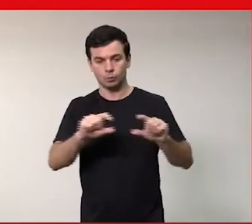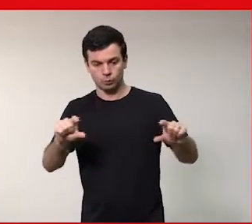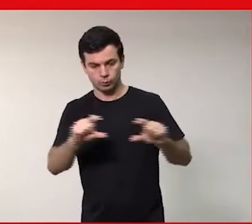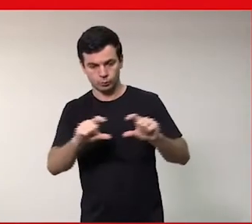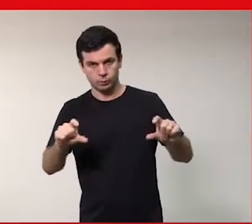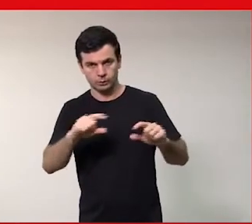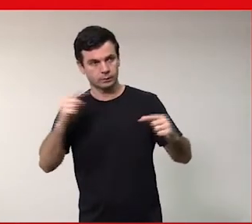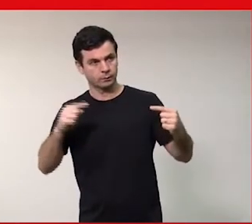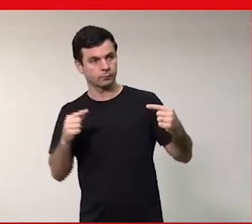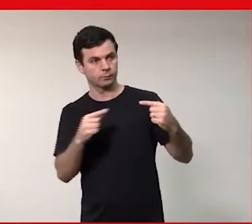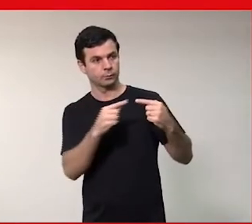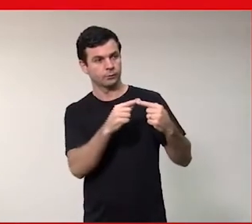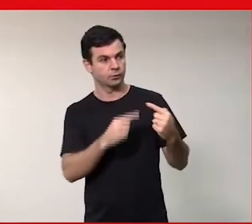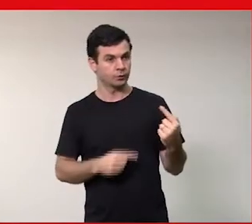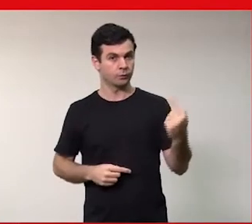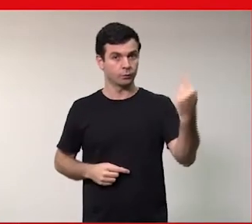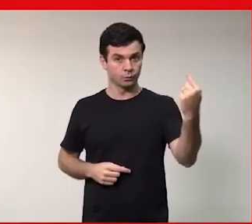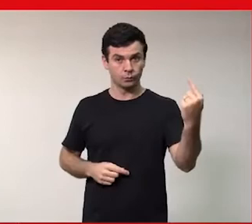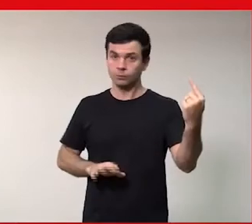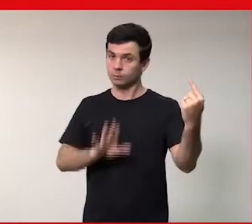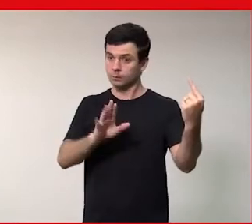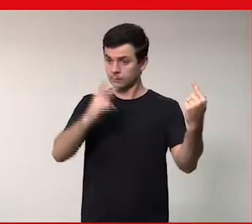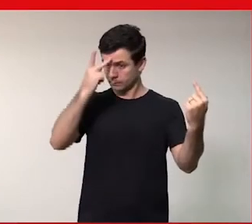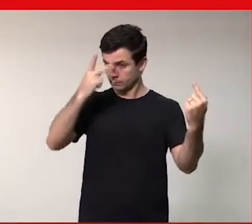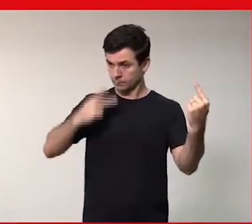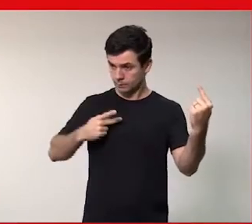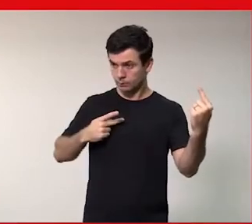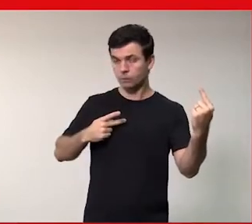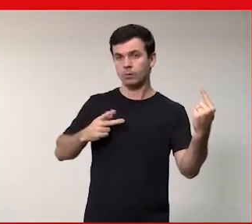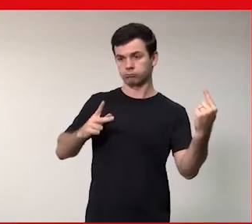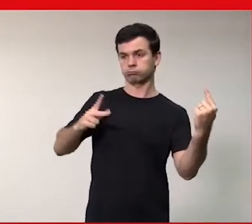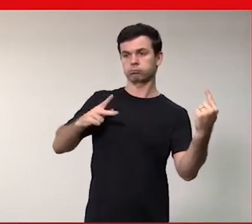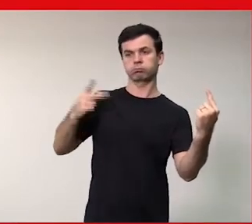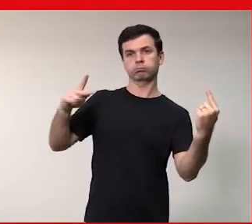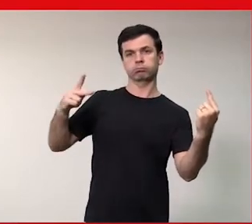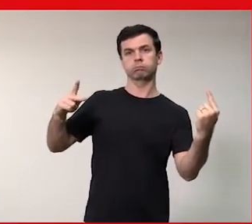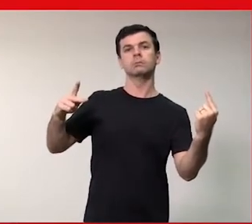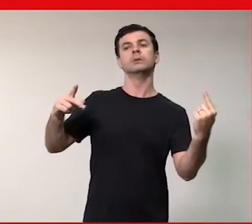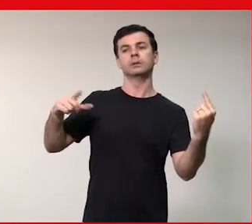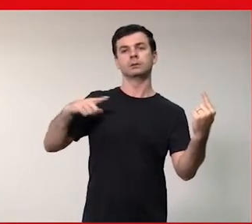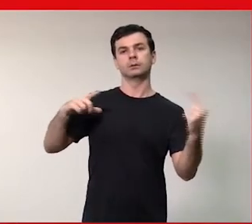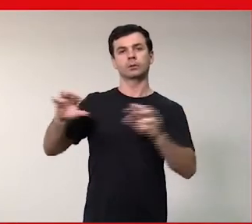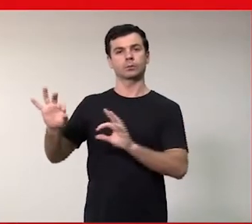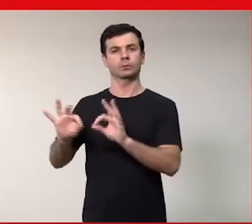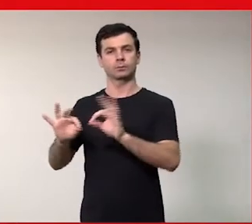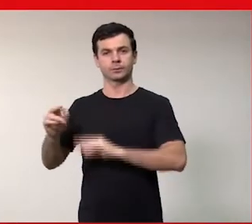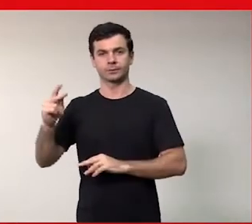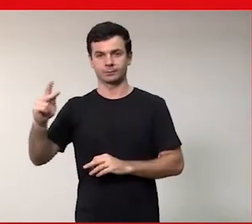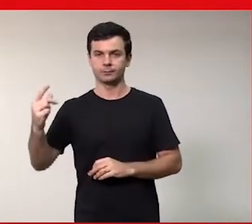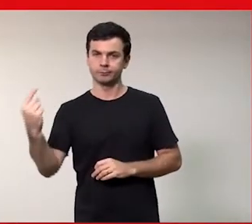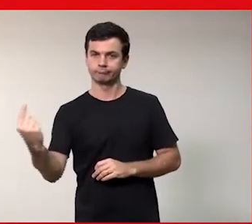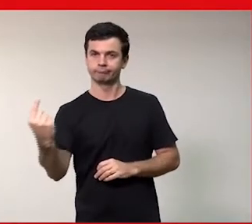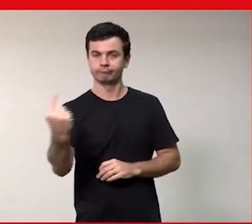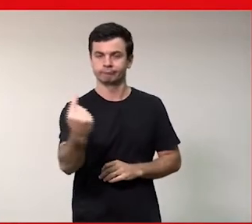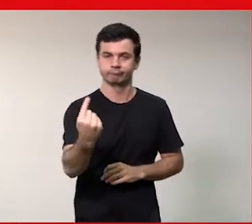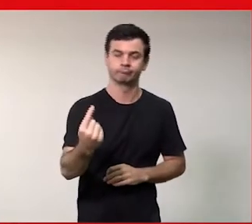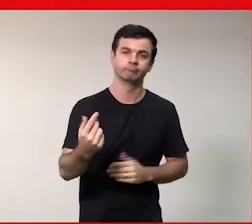os projetos são individuais e independentes então a gente consegue aí ter um uma